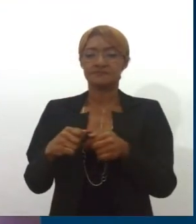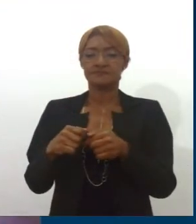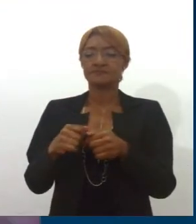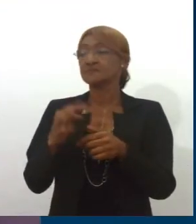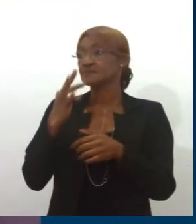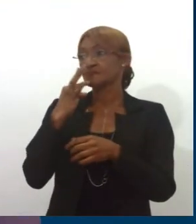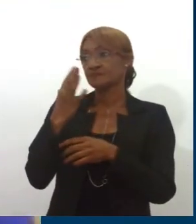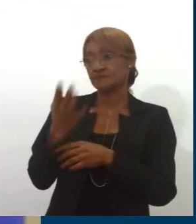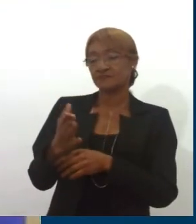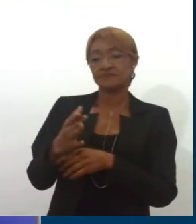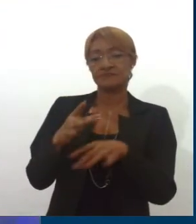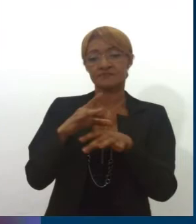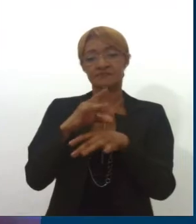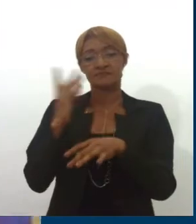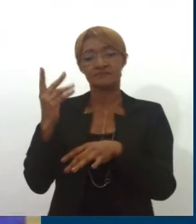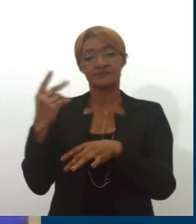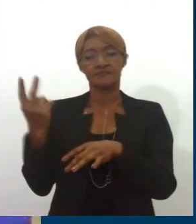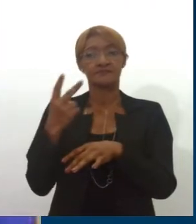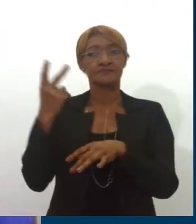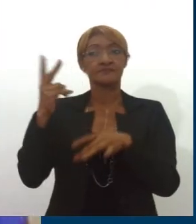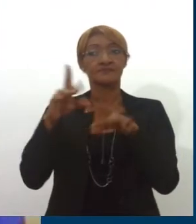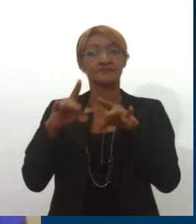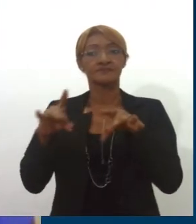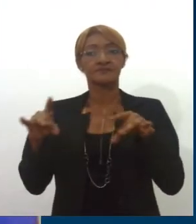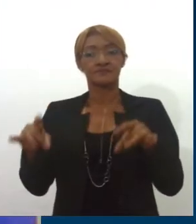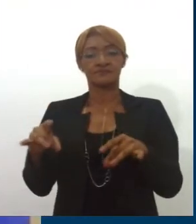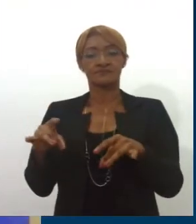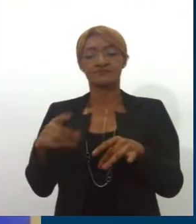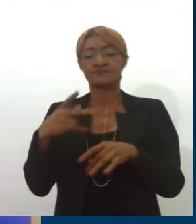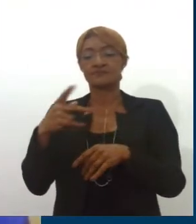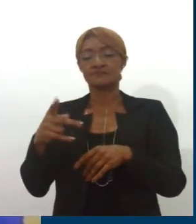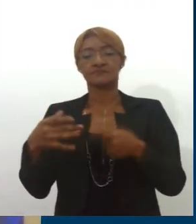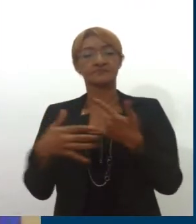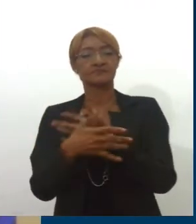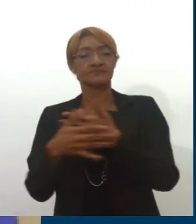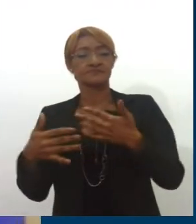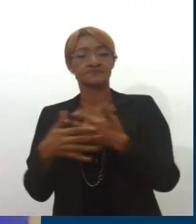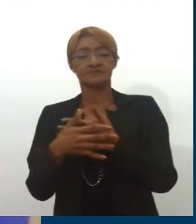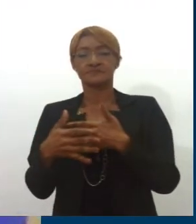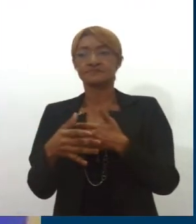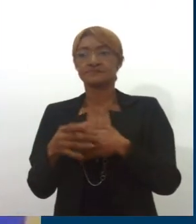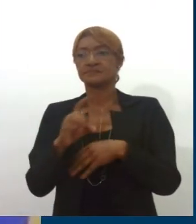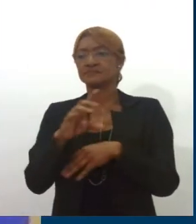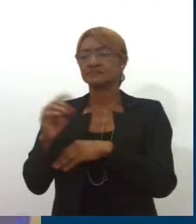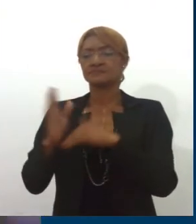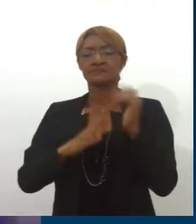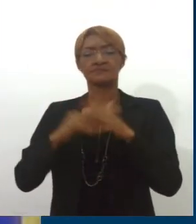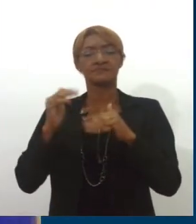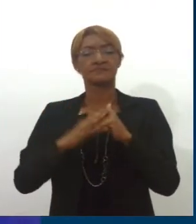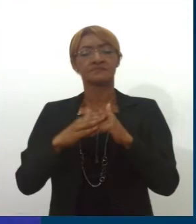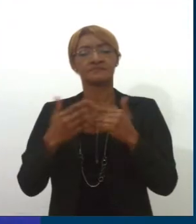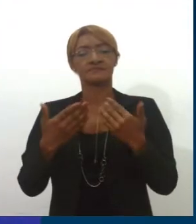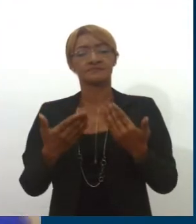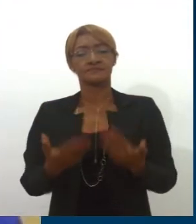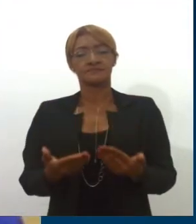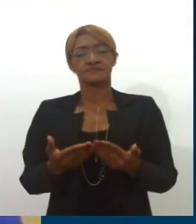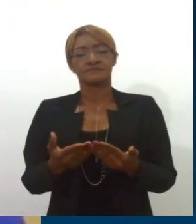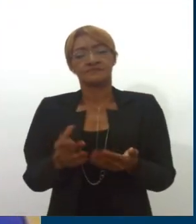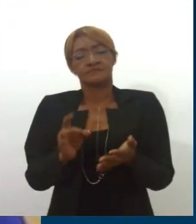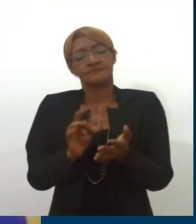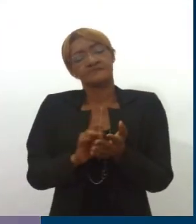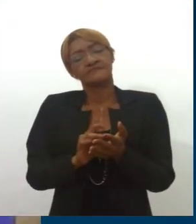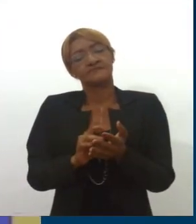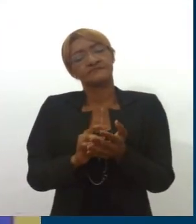o cordel do seu lugar, da sua cidade, o poeta, o cordelista, e valorizar nesse sentido de reconhecer como